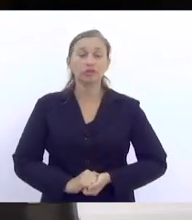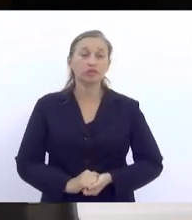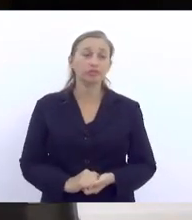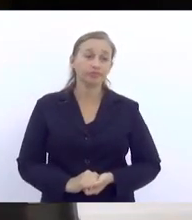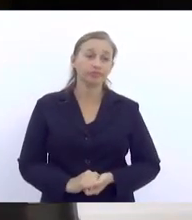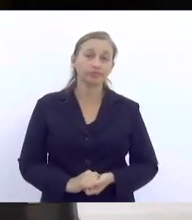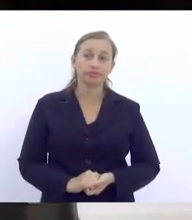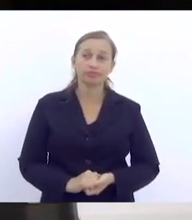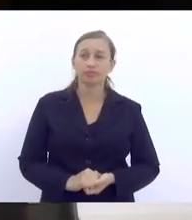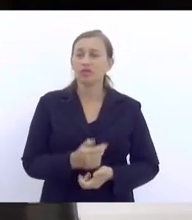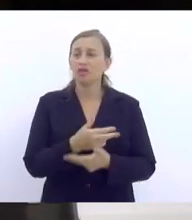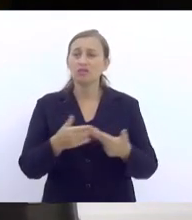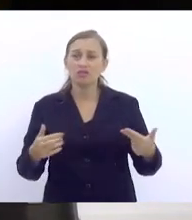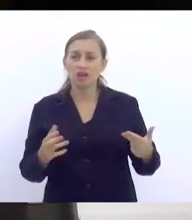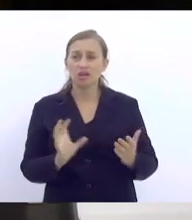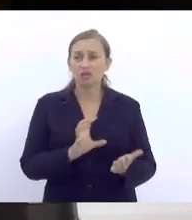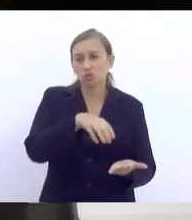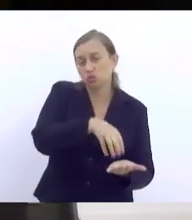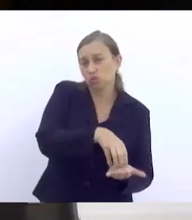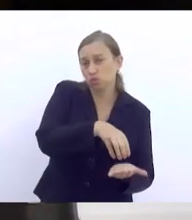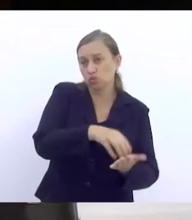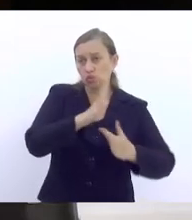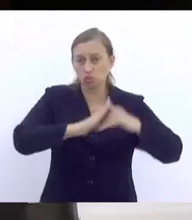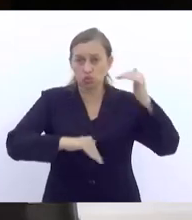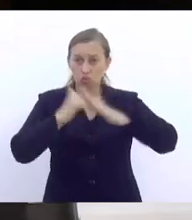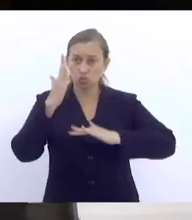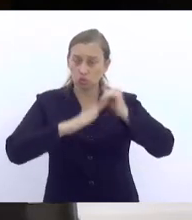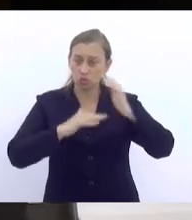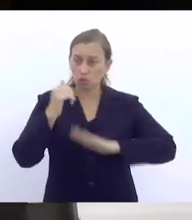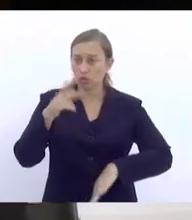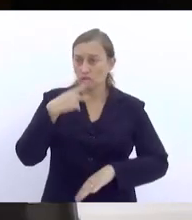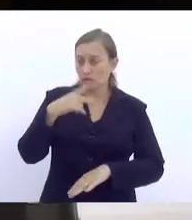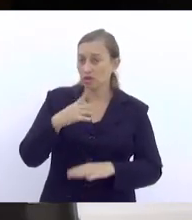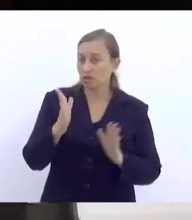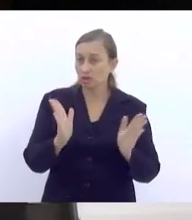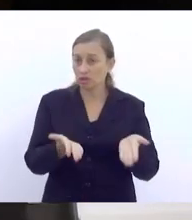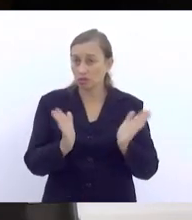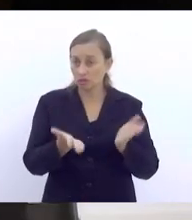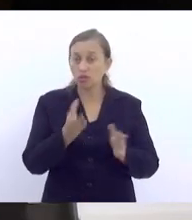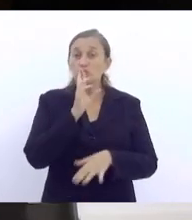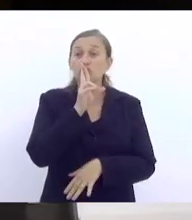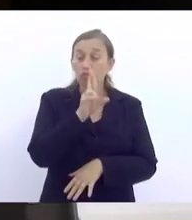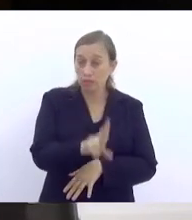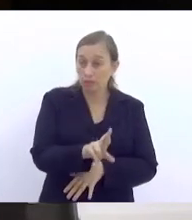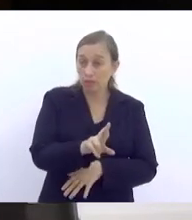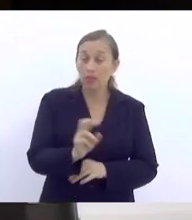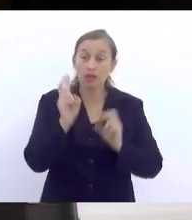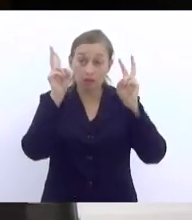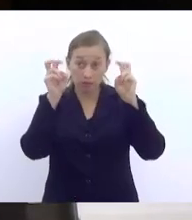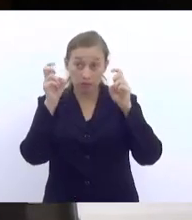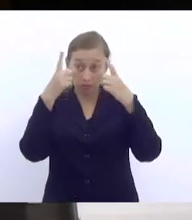Porque muitos desses núcleos profissionais que são sendo colocados agora como resposta para essa questão da violência são